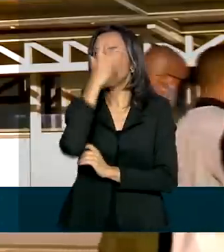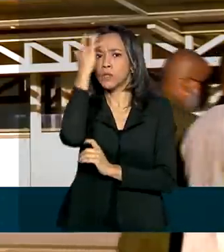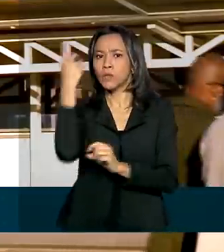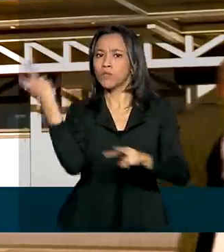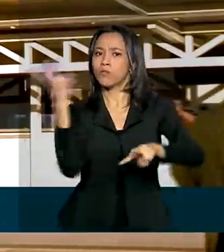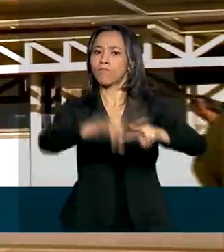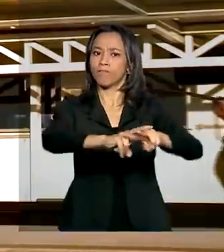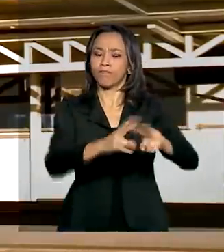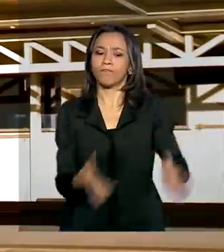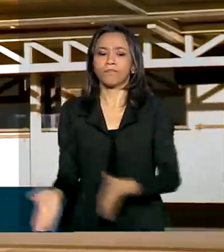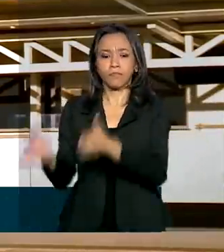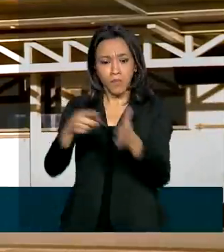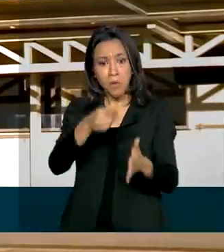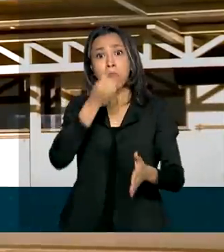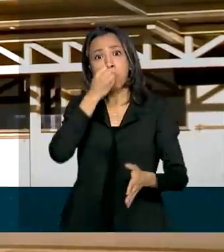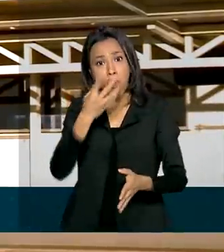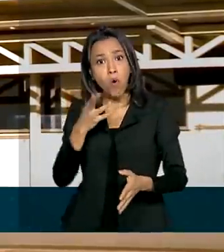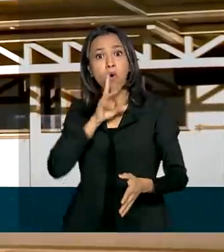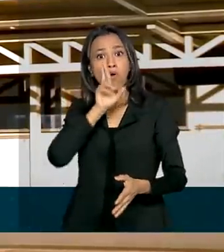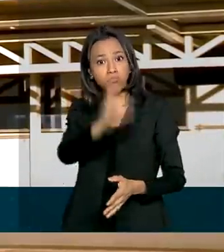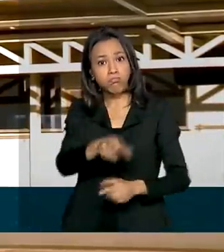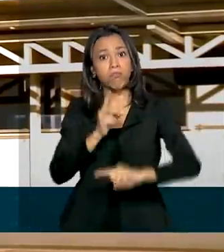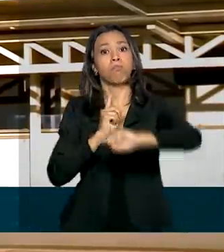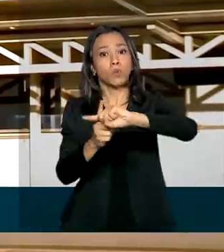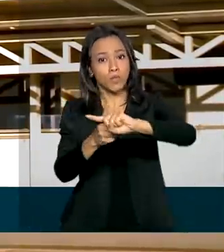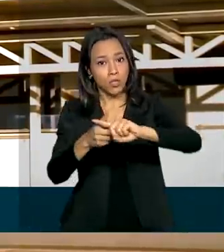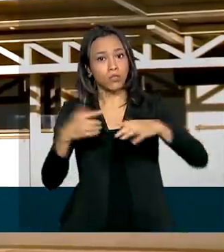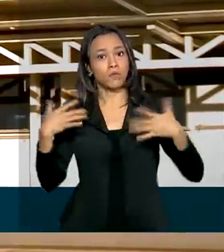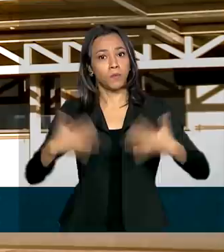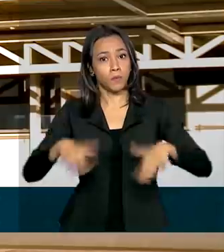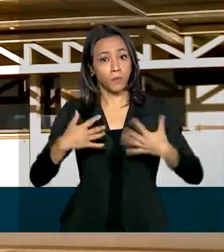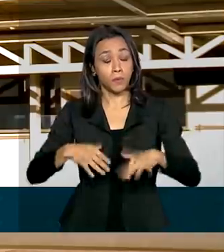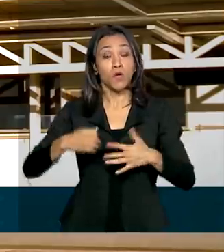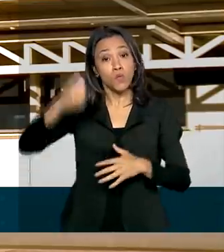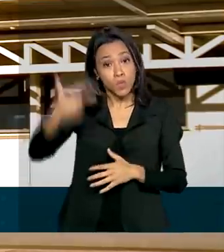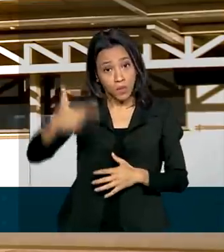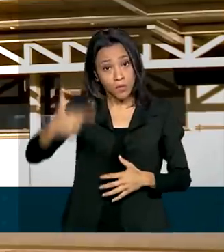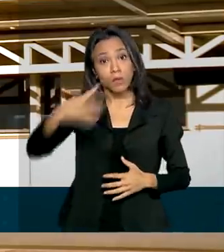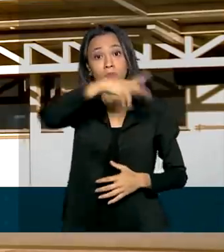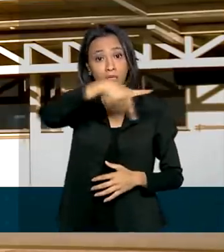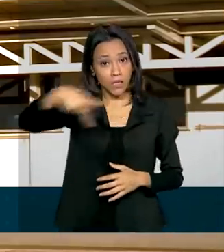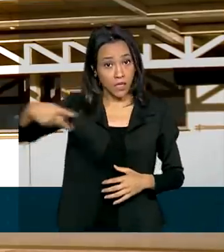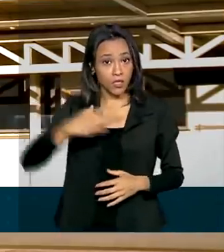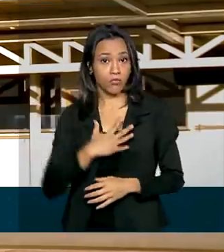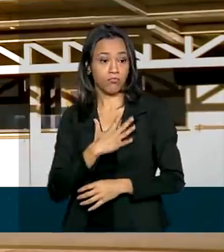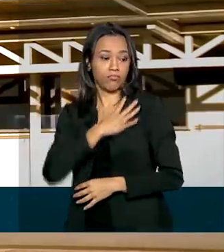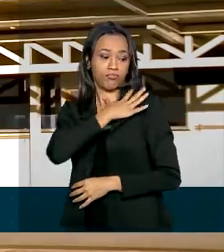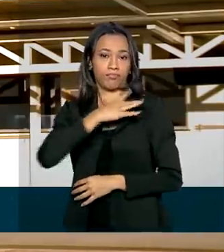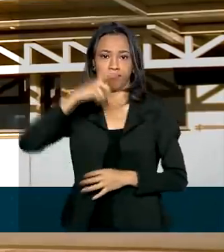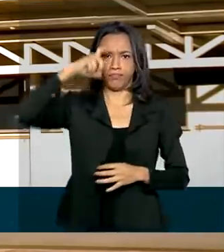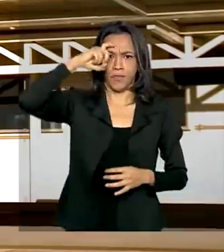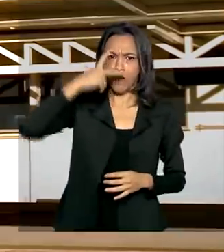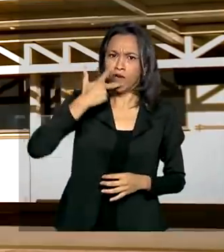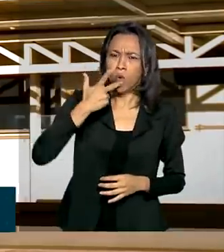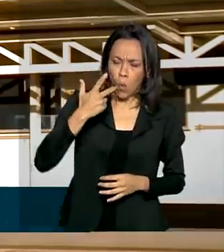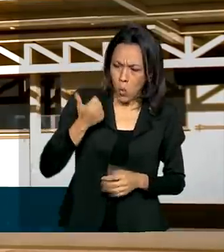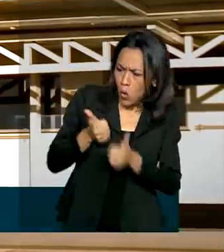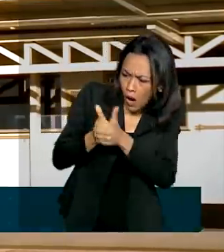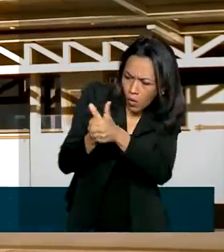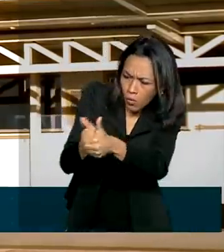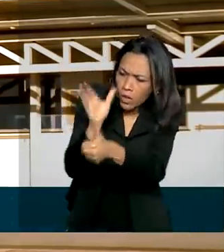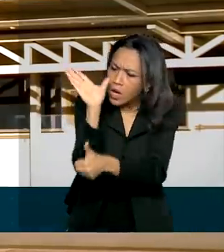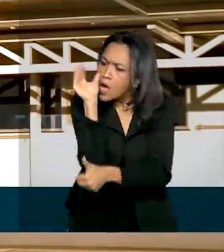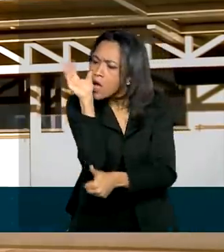Um resultado positivo e prático é o que destacou o vice-presidente Hamilton Mourão ao acompanhar de perto a operação aqui em